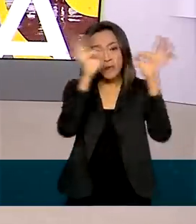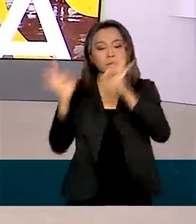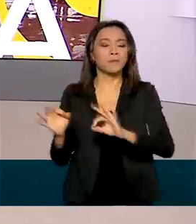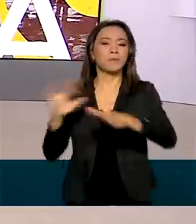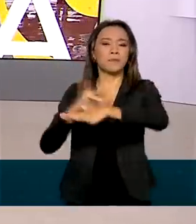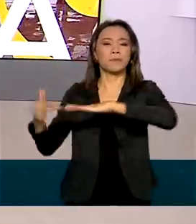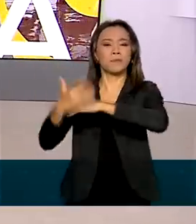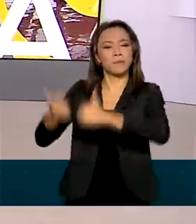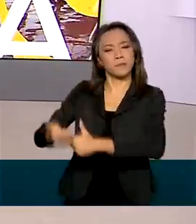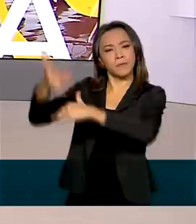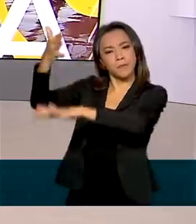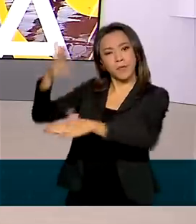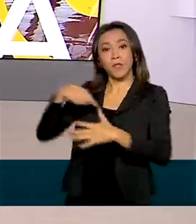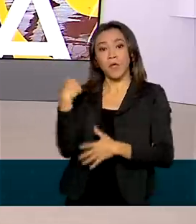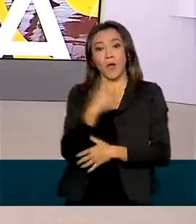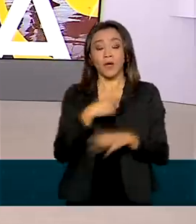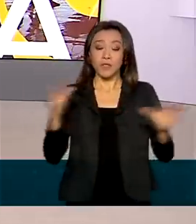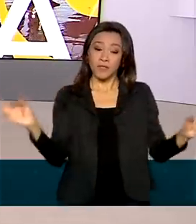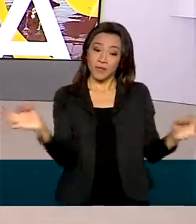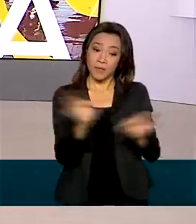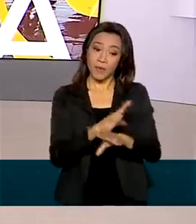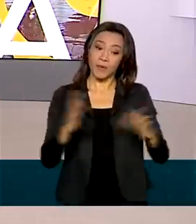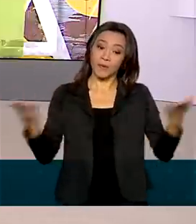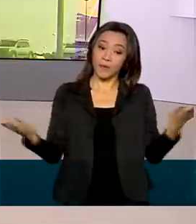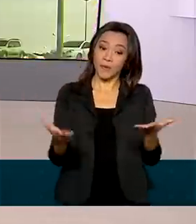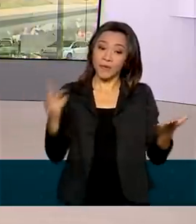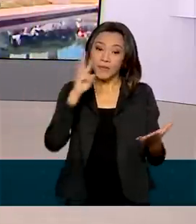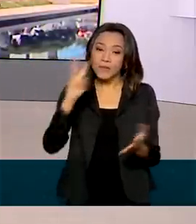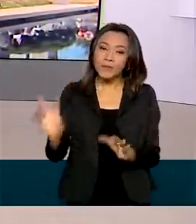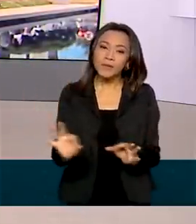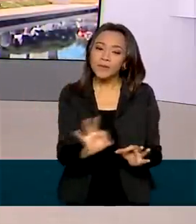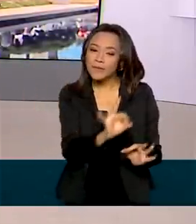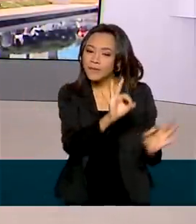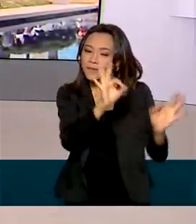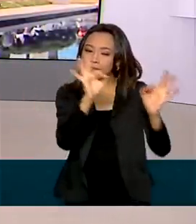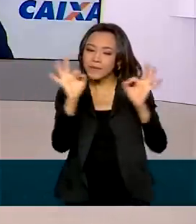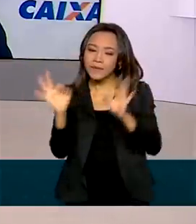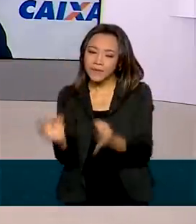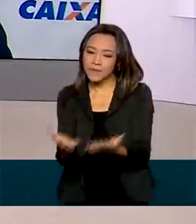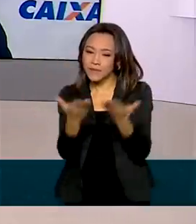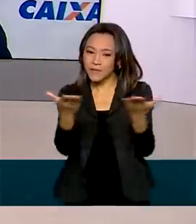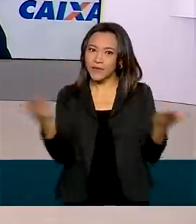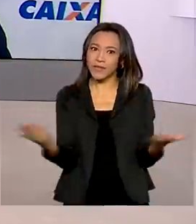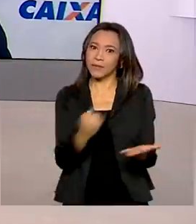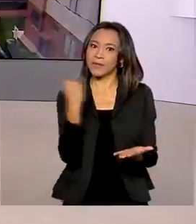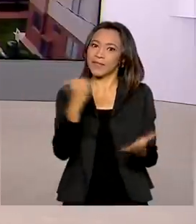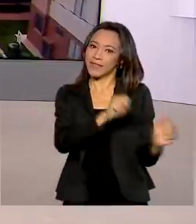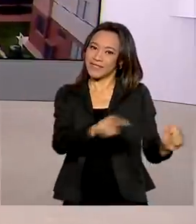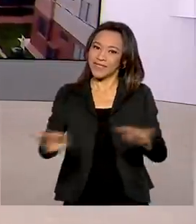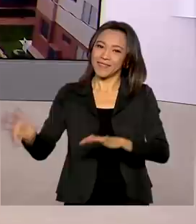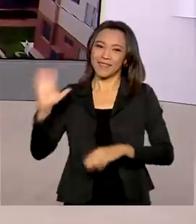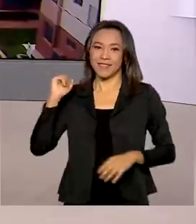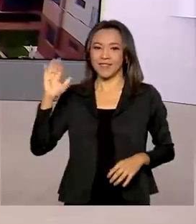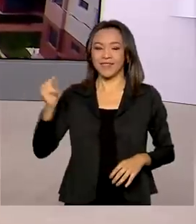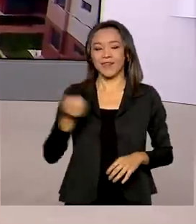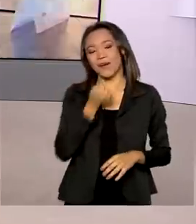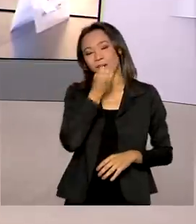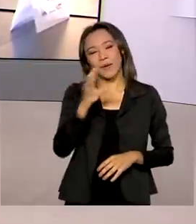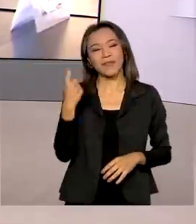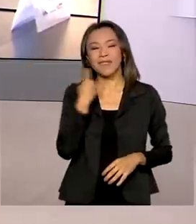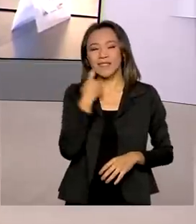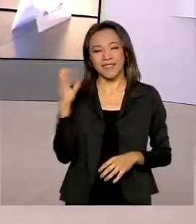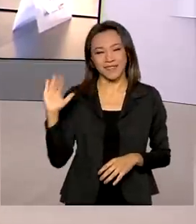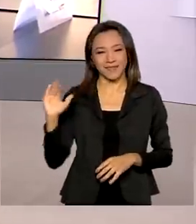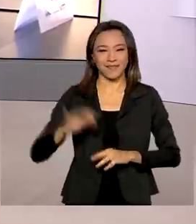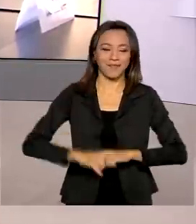nossas redes sociais. Nós encerramos o nosso jornal hoje com as imagens que foram destaque essa semana. Tchau, tchau. Boa sexta. Bom final de semana para